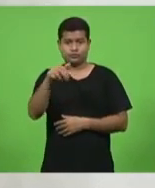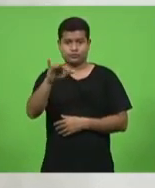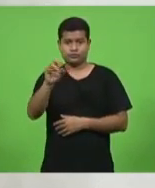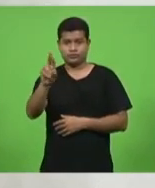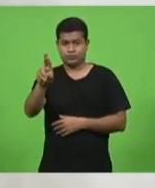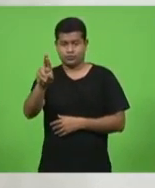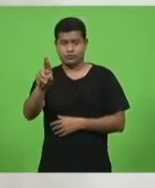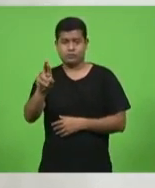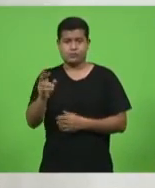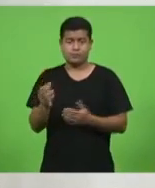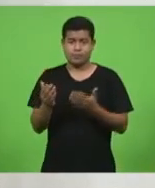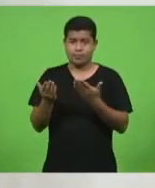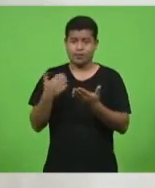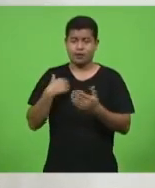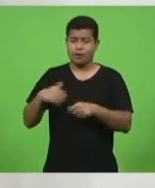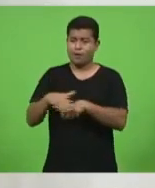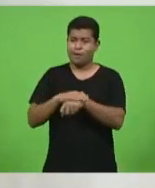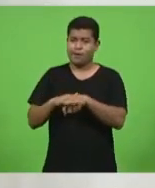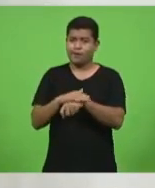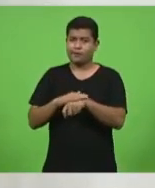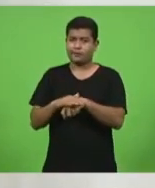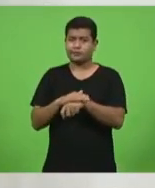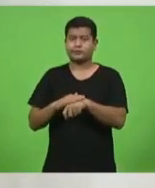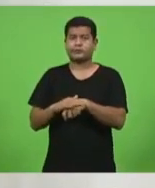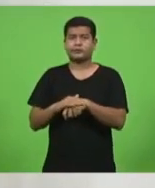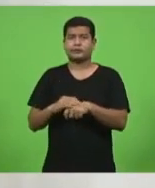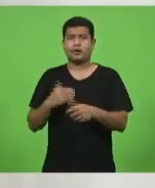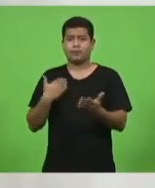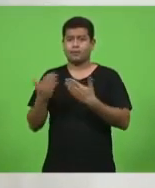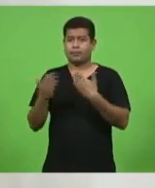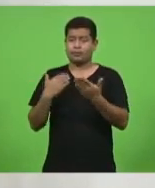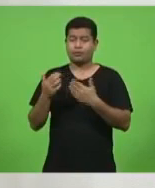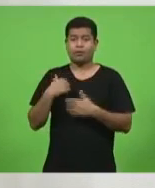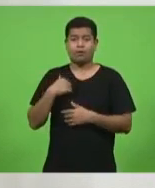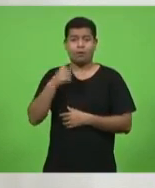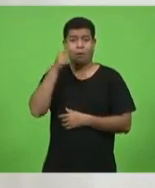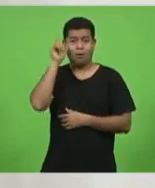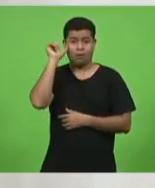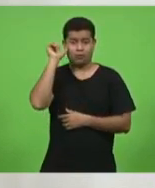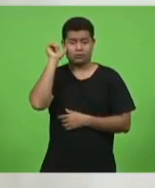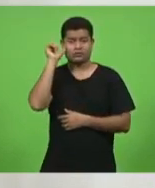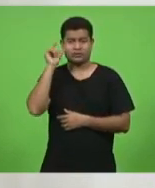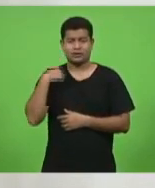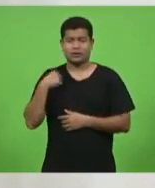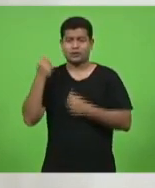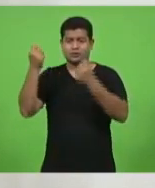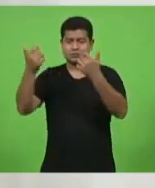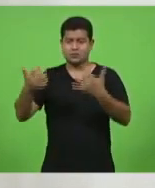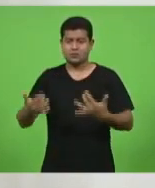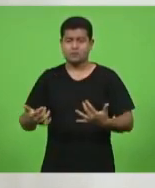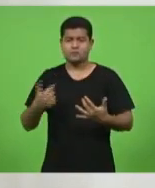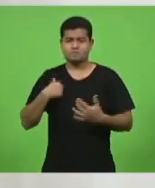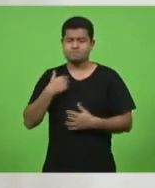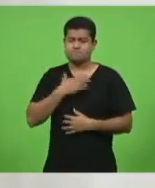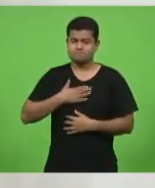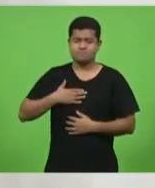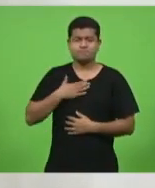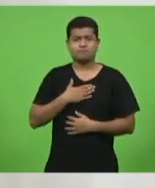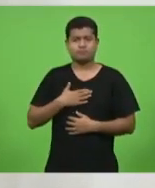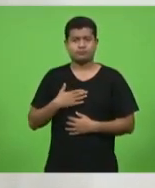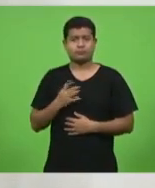um pouquinho sobre o que eles tinham tratado hoje, aliás, ontem à noite, ali na reunião dos governadores. E gostei, deputado Silvio,